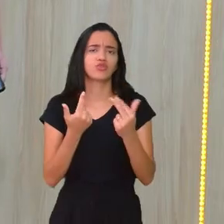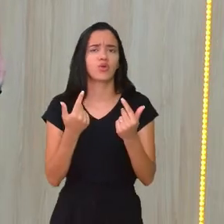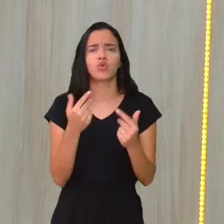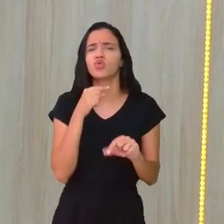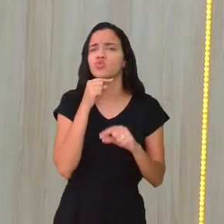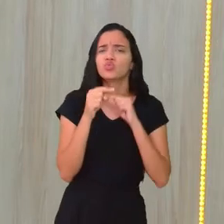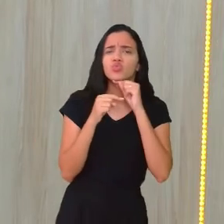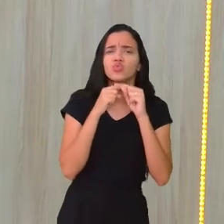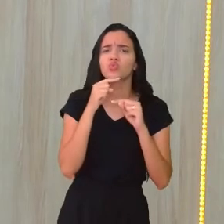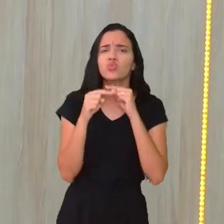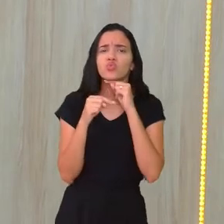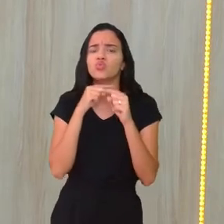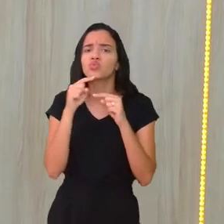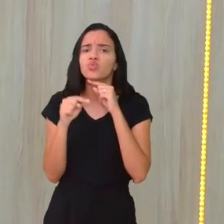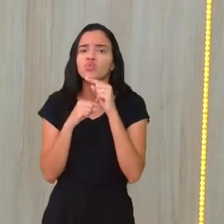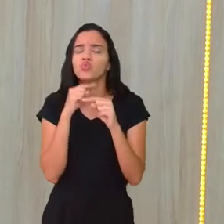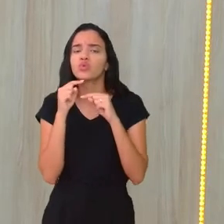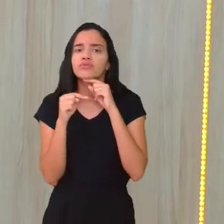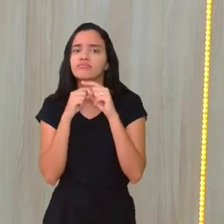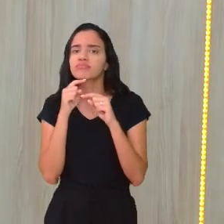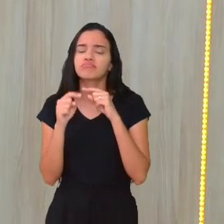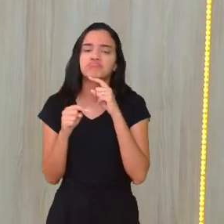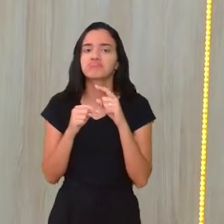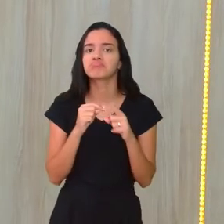dúvida? Alguma questão?